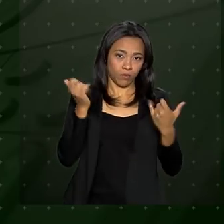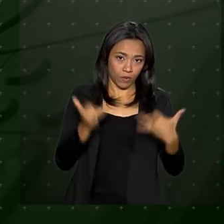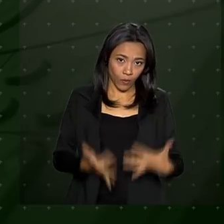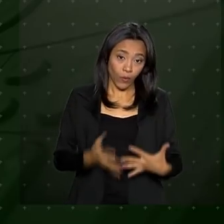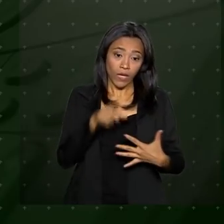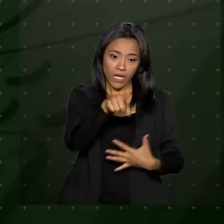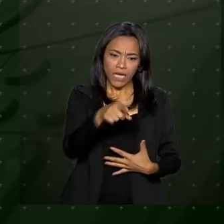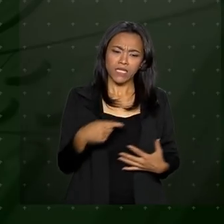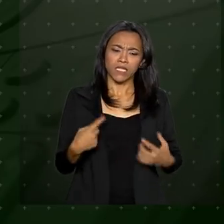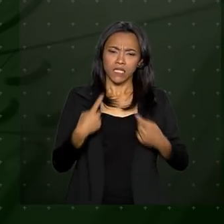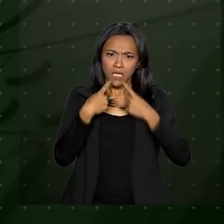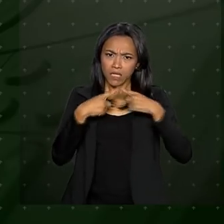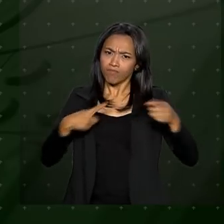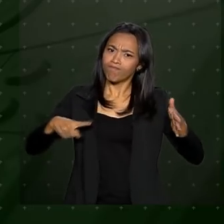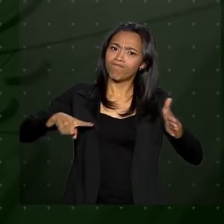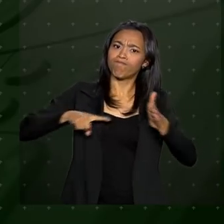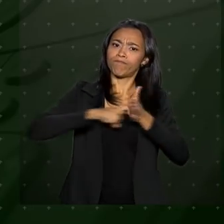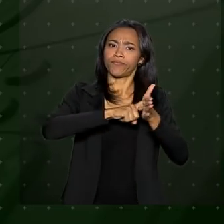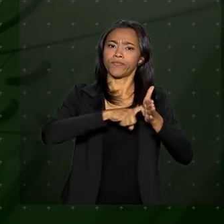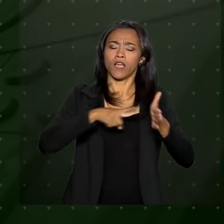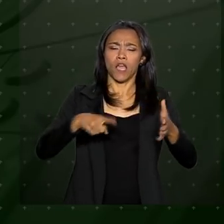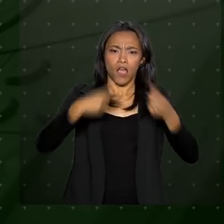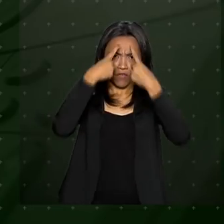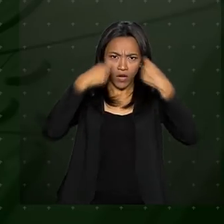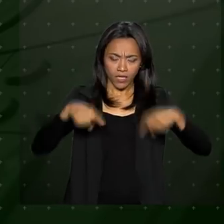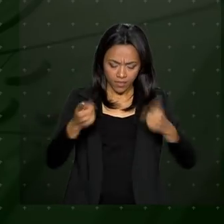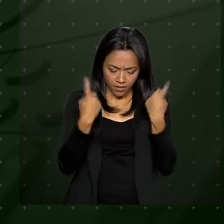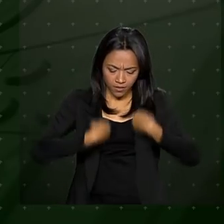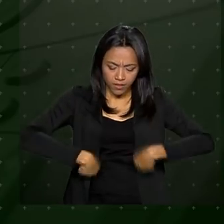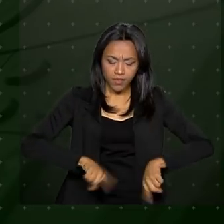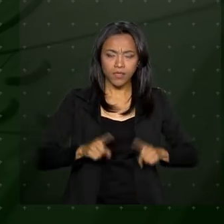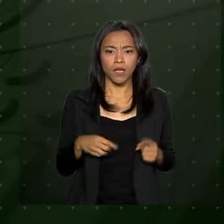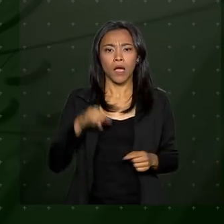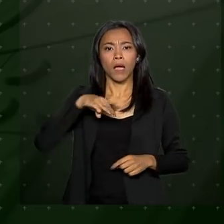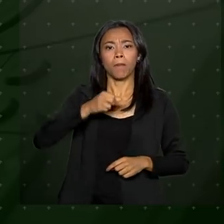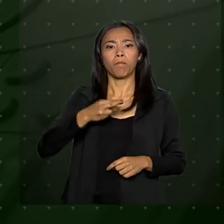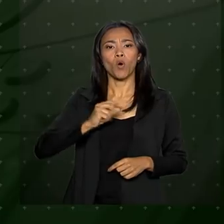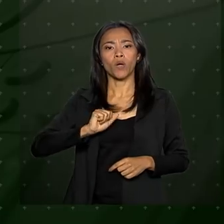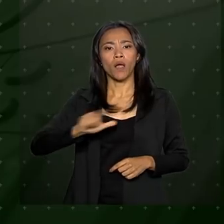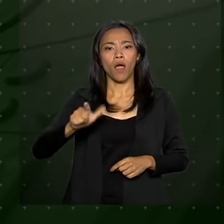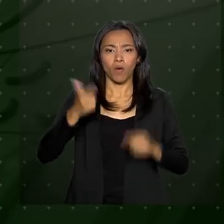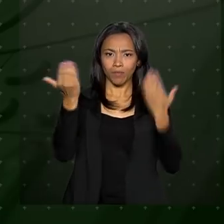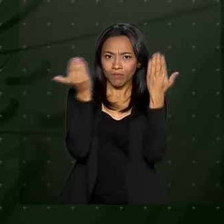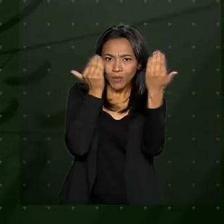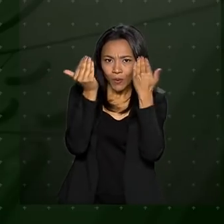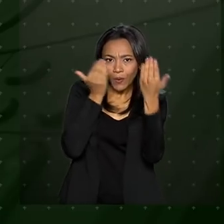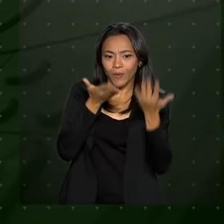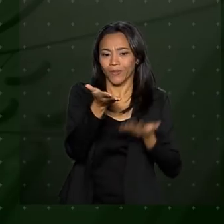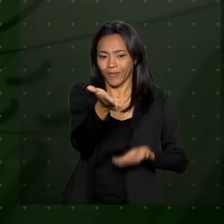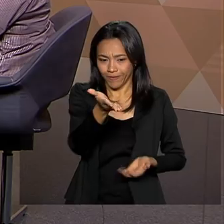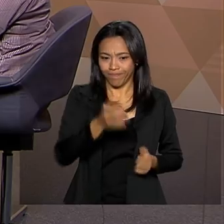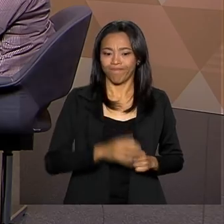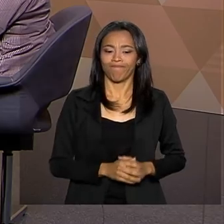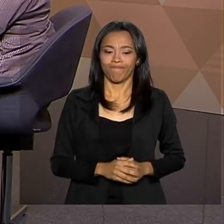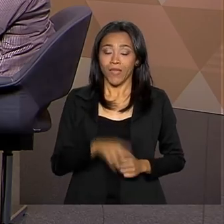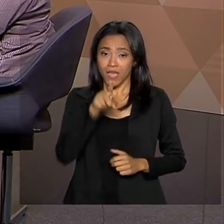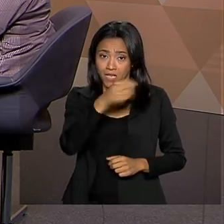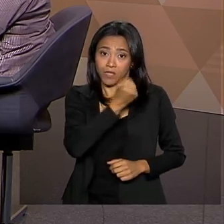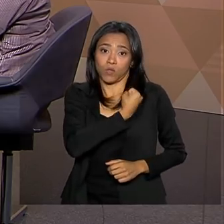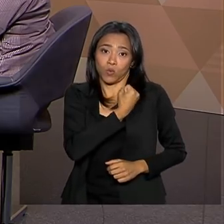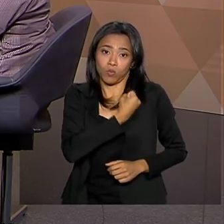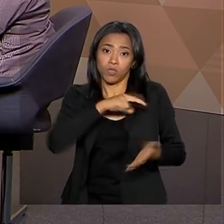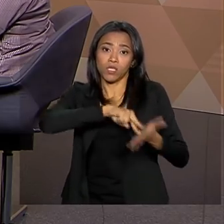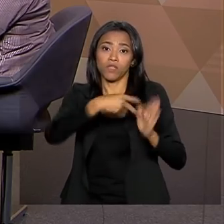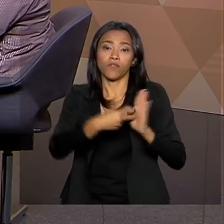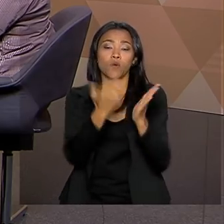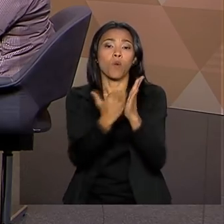denúncias se referem à violência física, violência moral e violência psicológica. Esse número representa um aumento